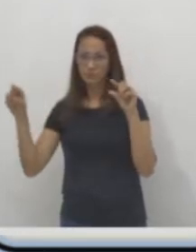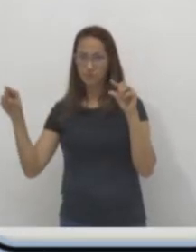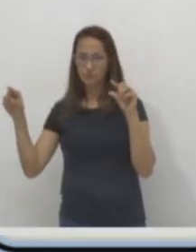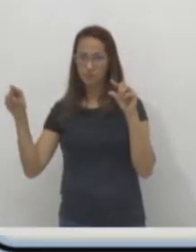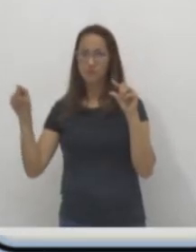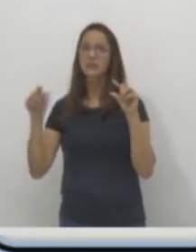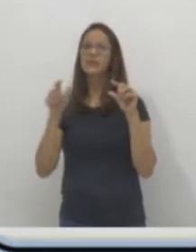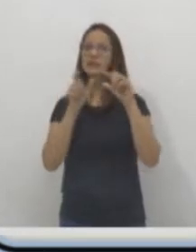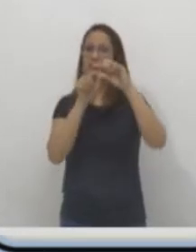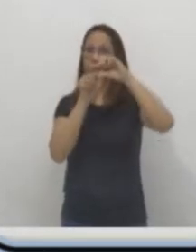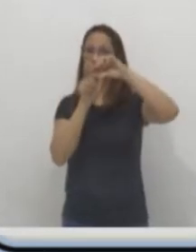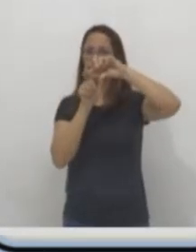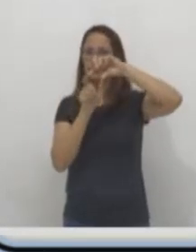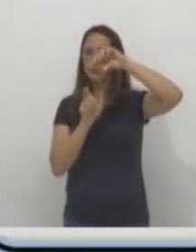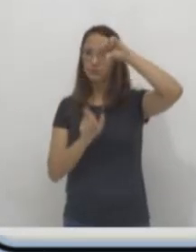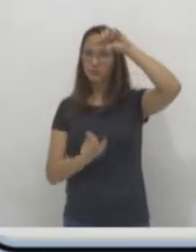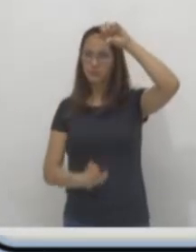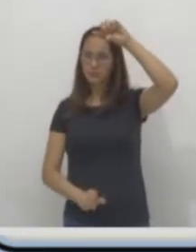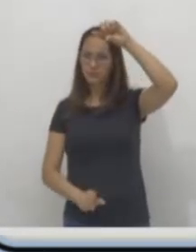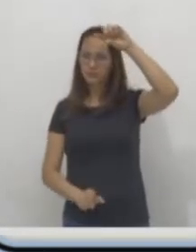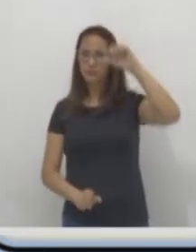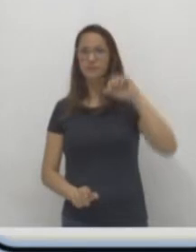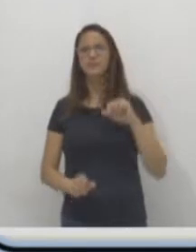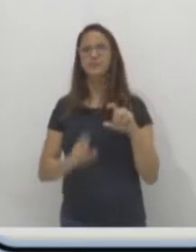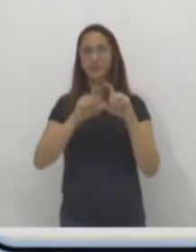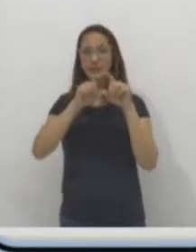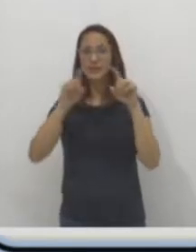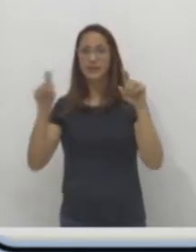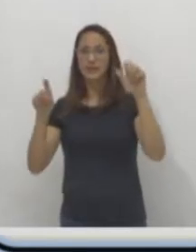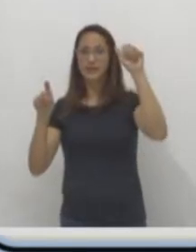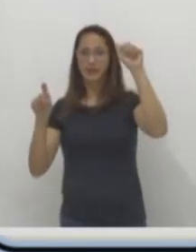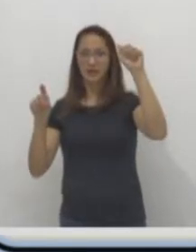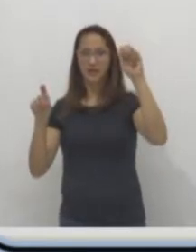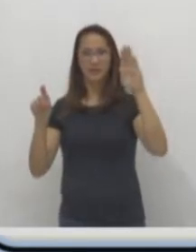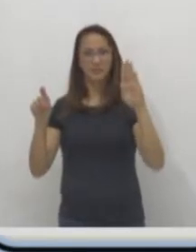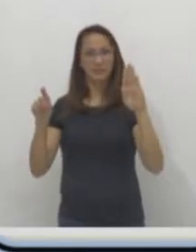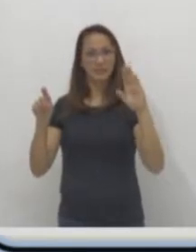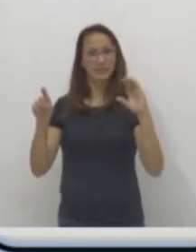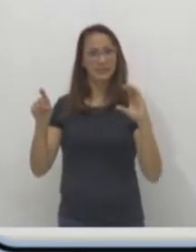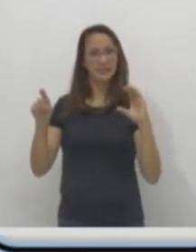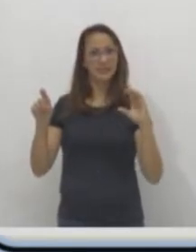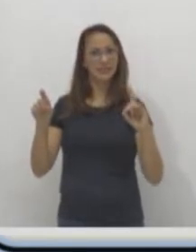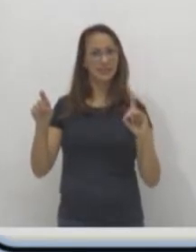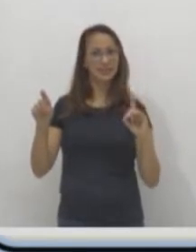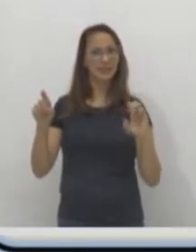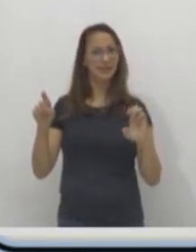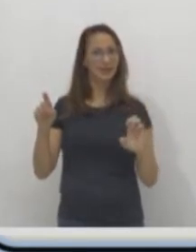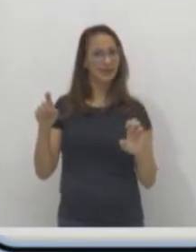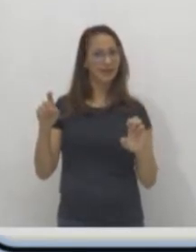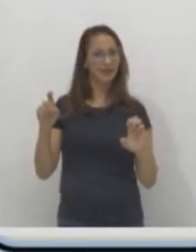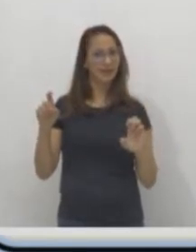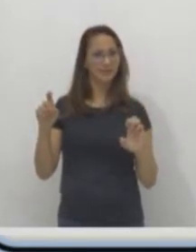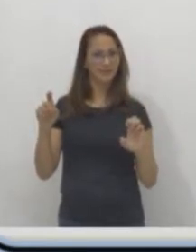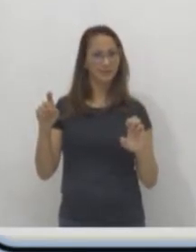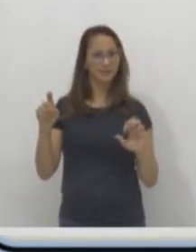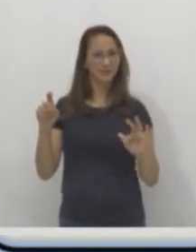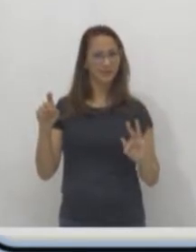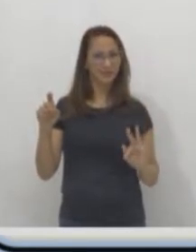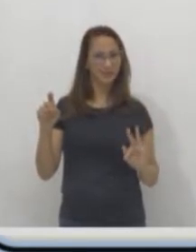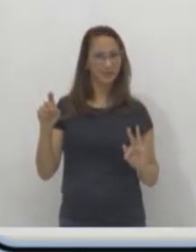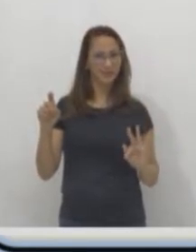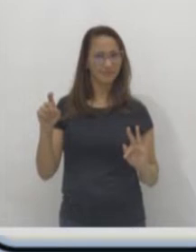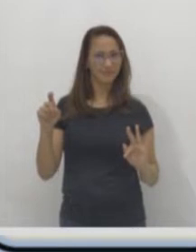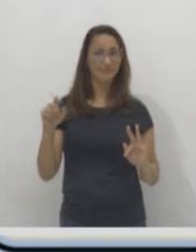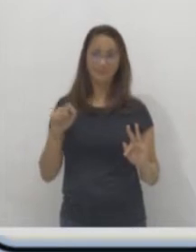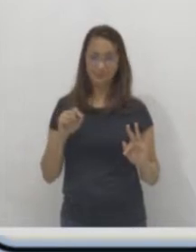são a linha A, a linha B, a linha C, a linha D, a linha E e a linha F. São as